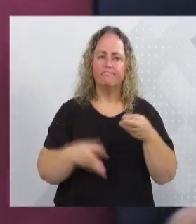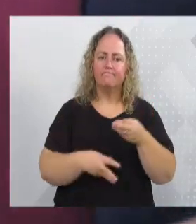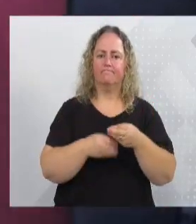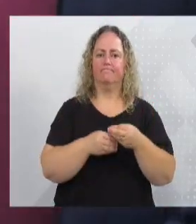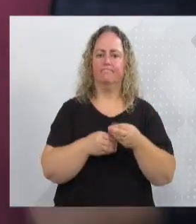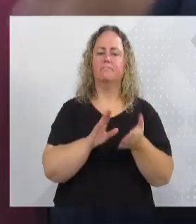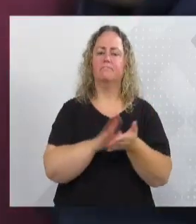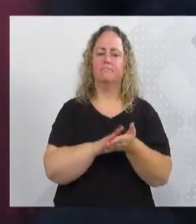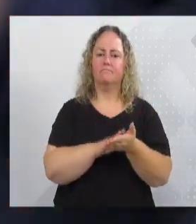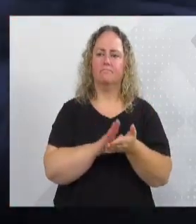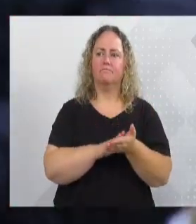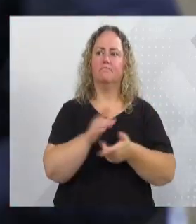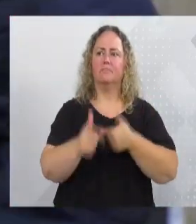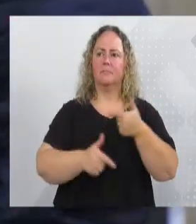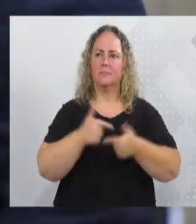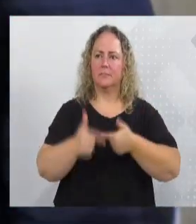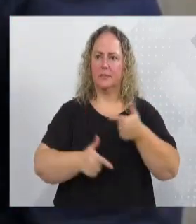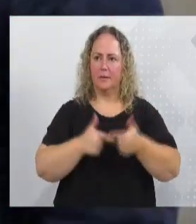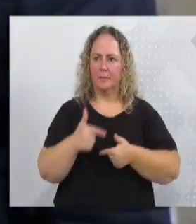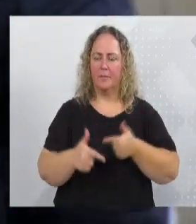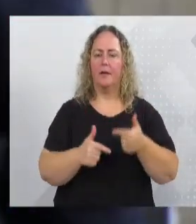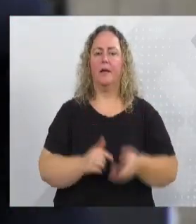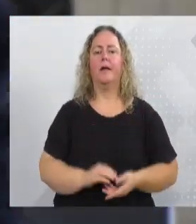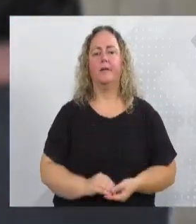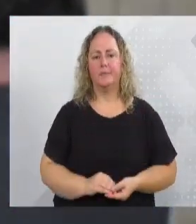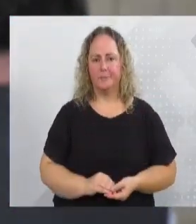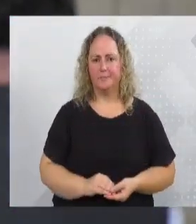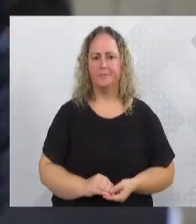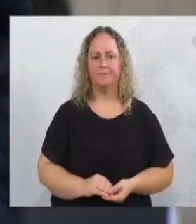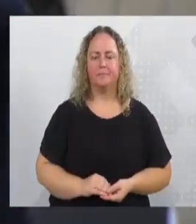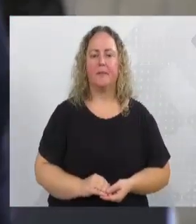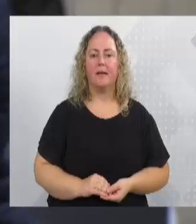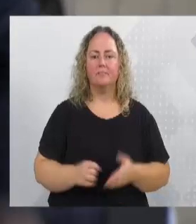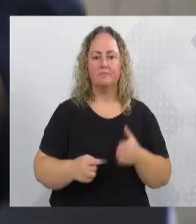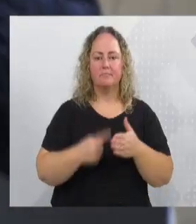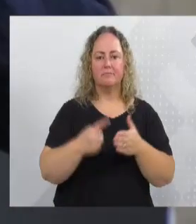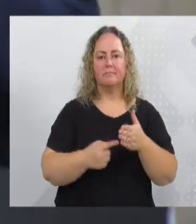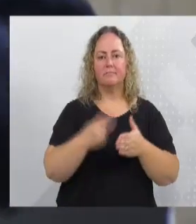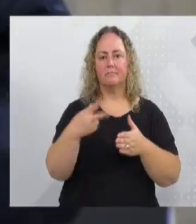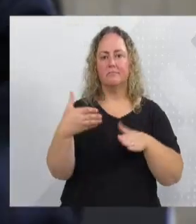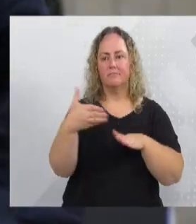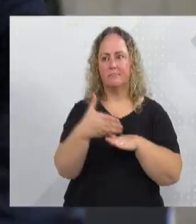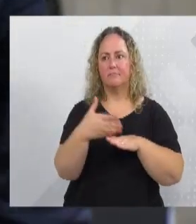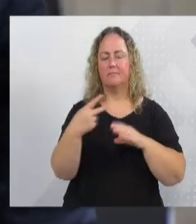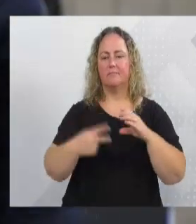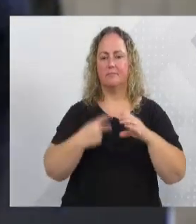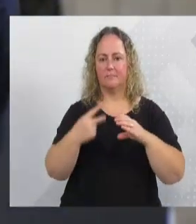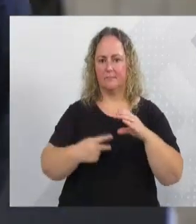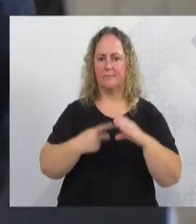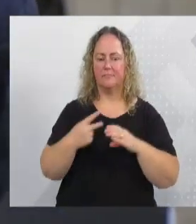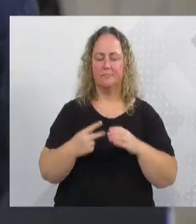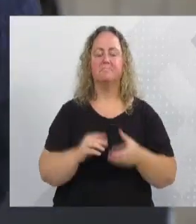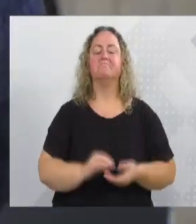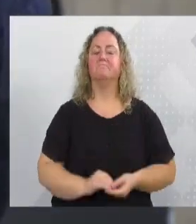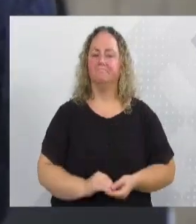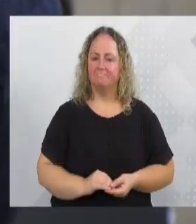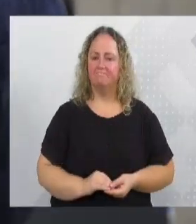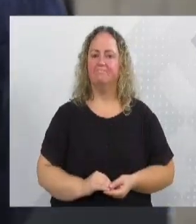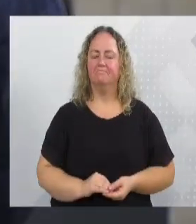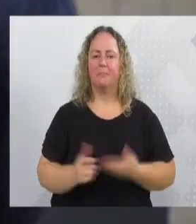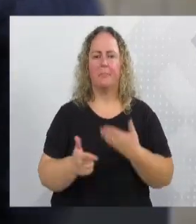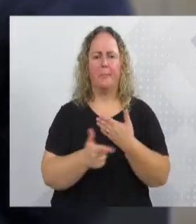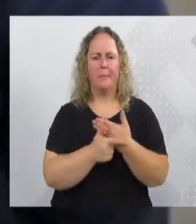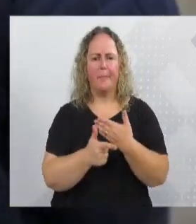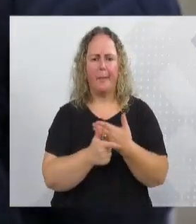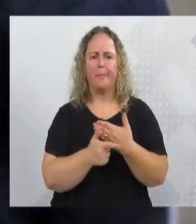Parabenizar, Vossa Excelência, a segunda passagem aqui pela Câmara, fazendo o seu papel, trazendo